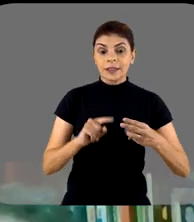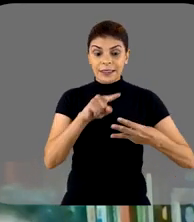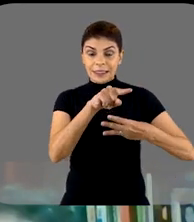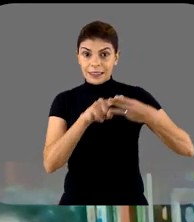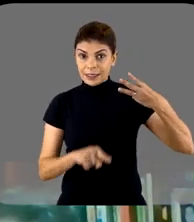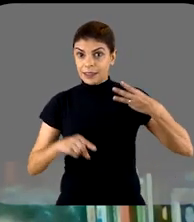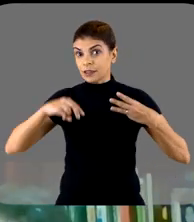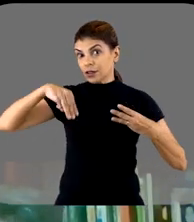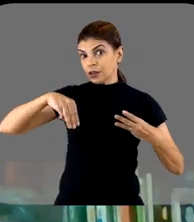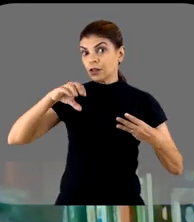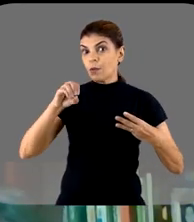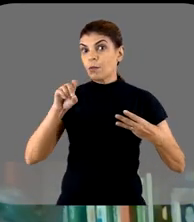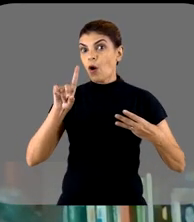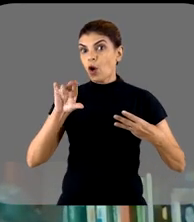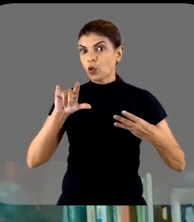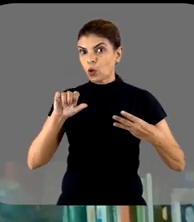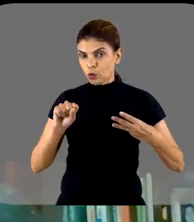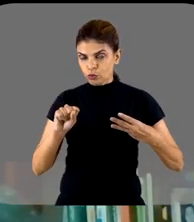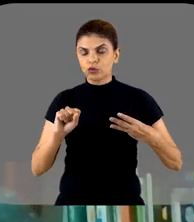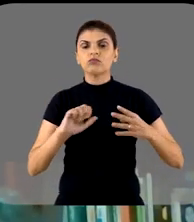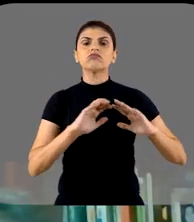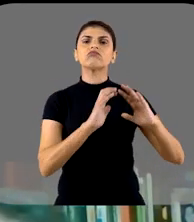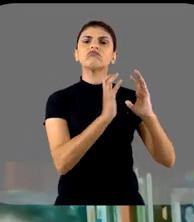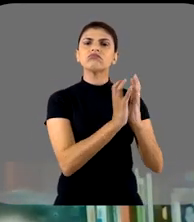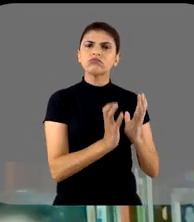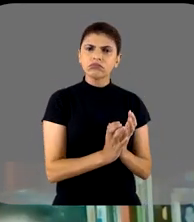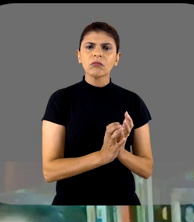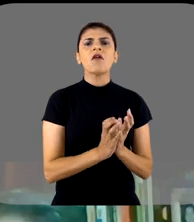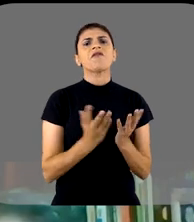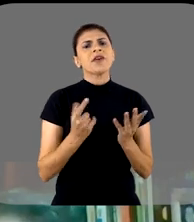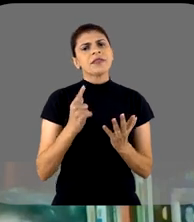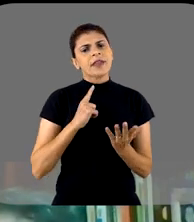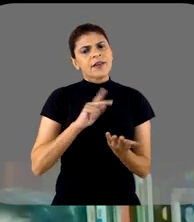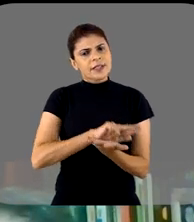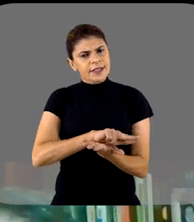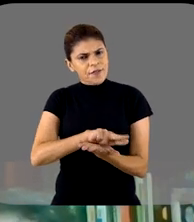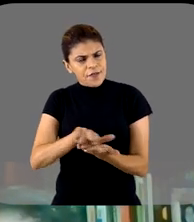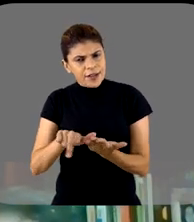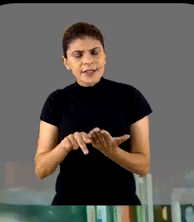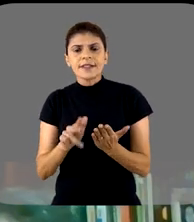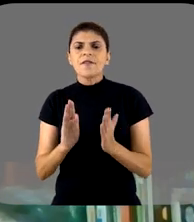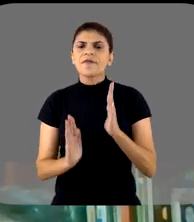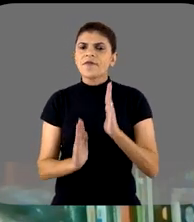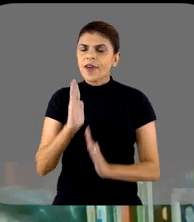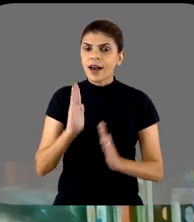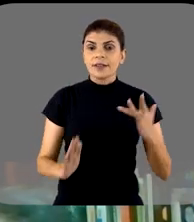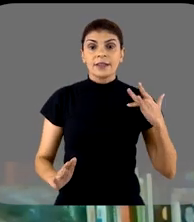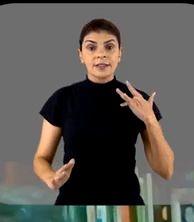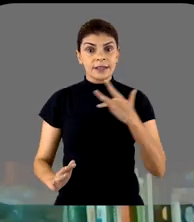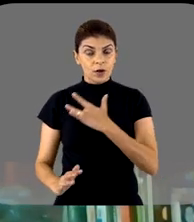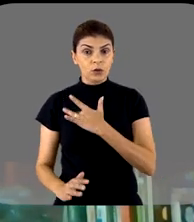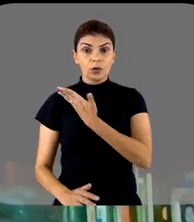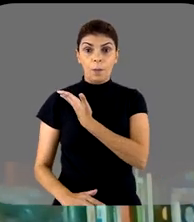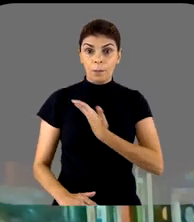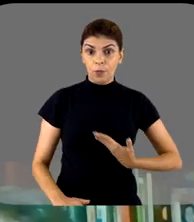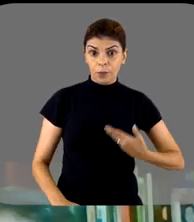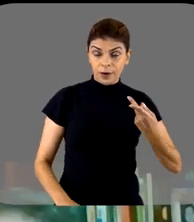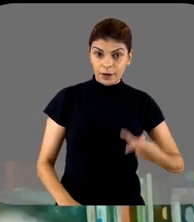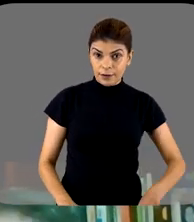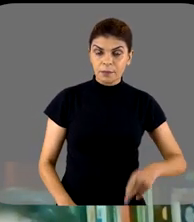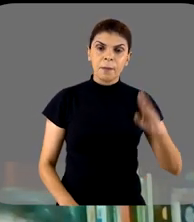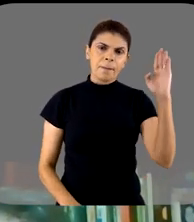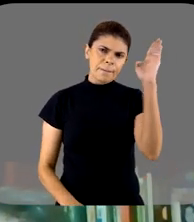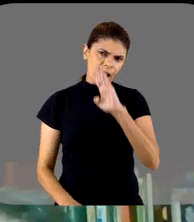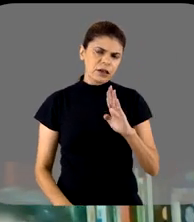em três módulos de ensino. No seu conjunto, a gente vai passar por diferentes fases da história da saúde pública brasileira,